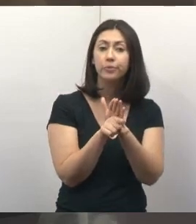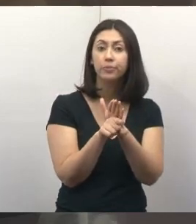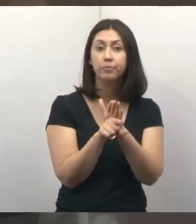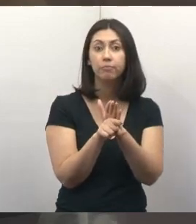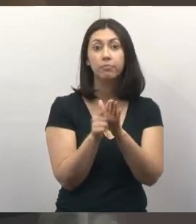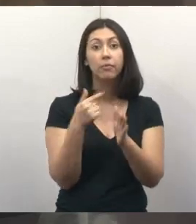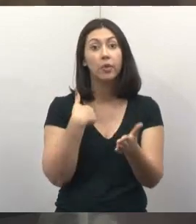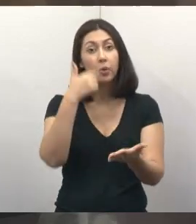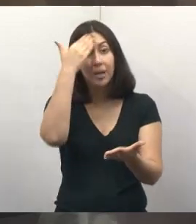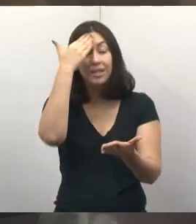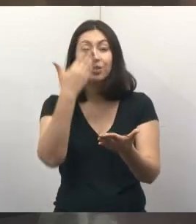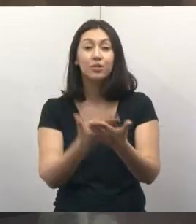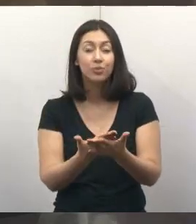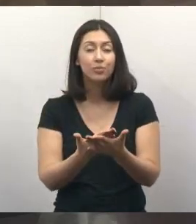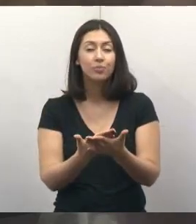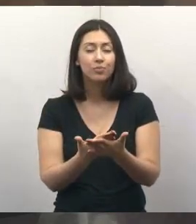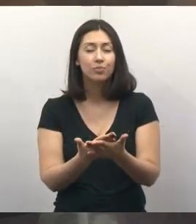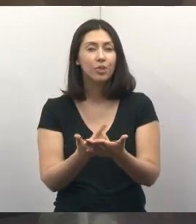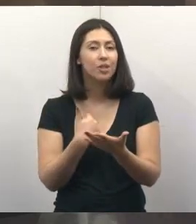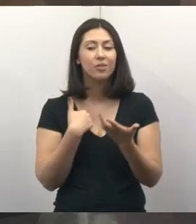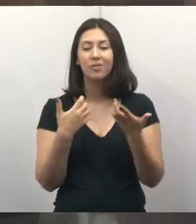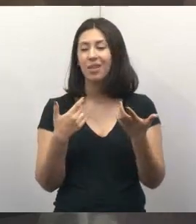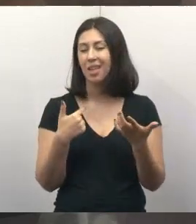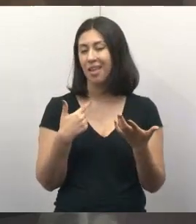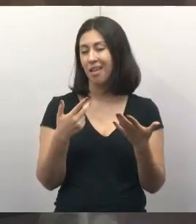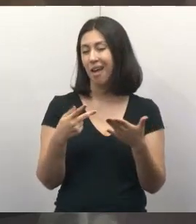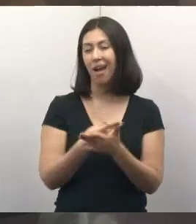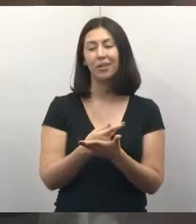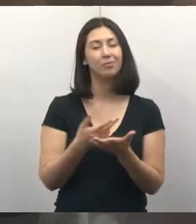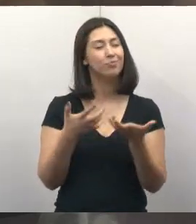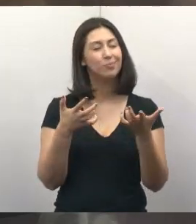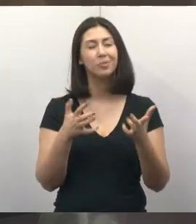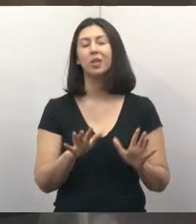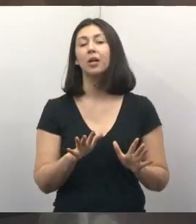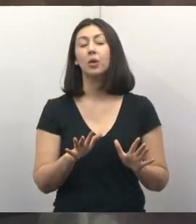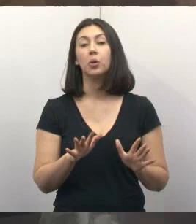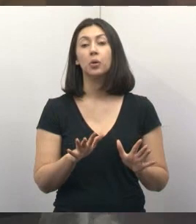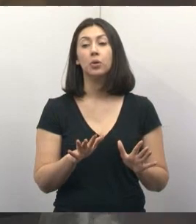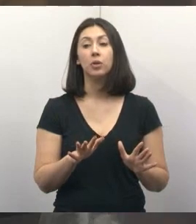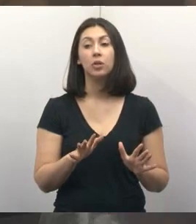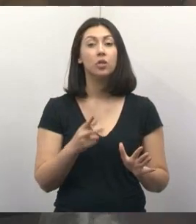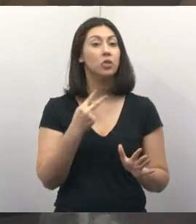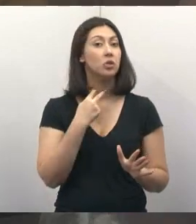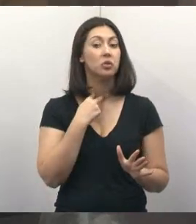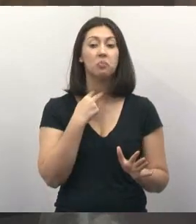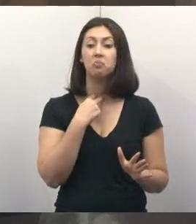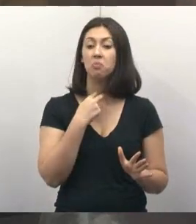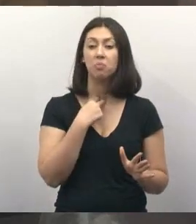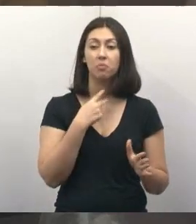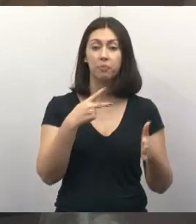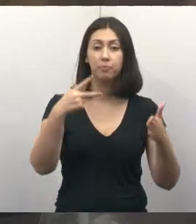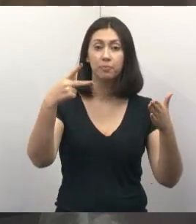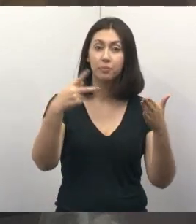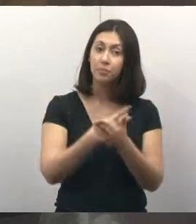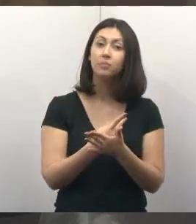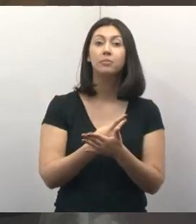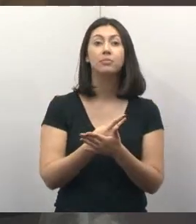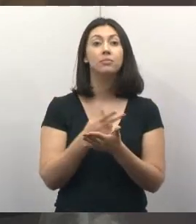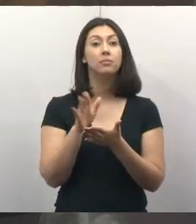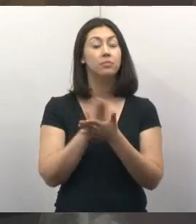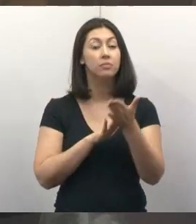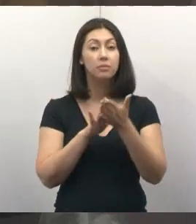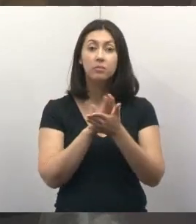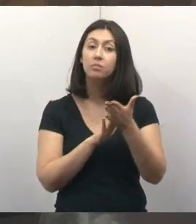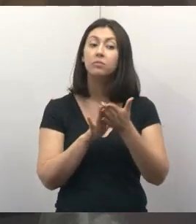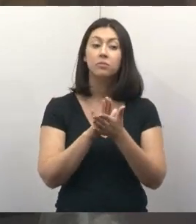Eu creio, eu creio, eu não quero estar errado na minha fala. Eu creio que não pode ter tido equívoco da parte